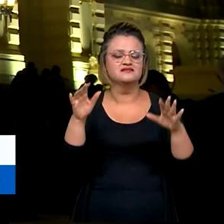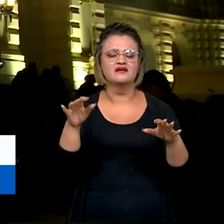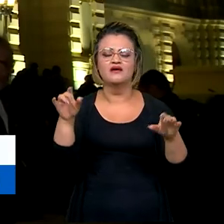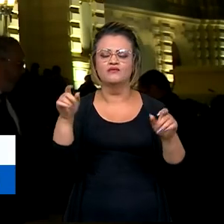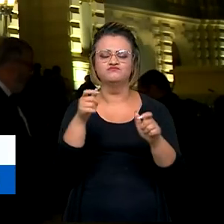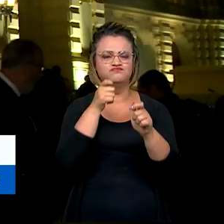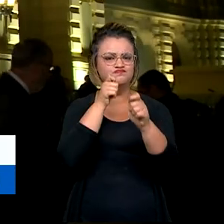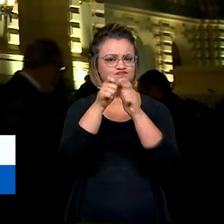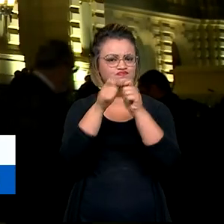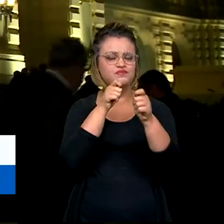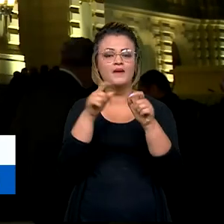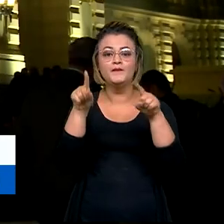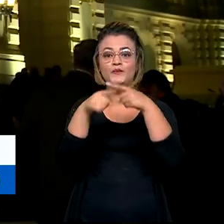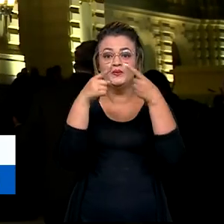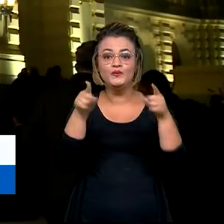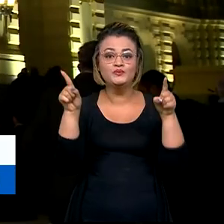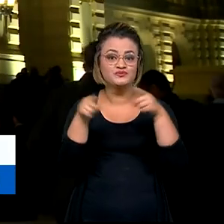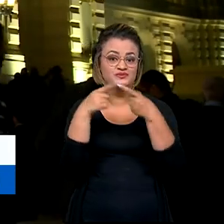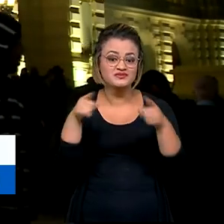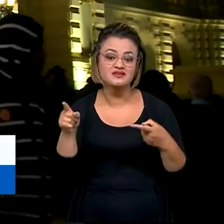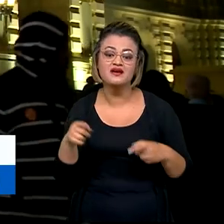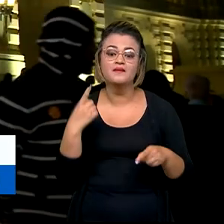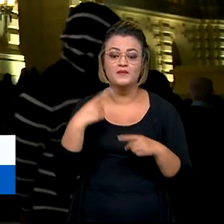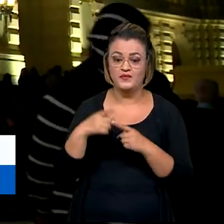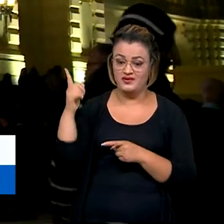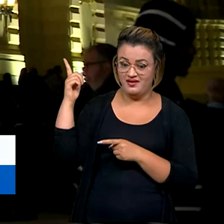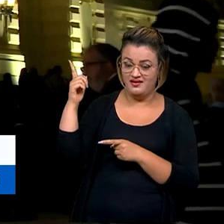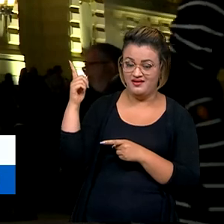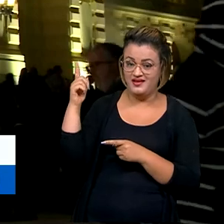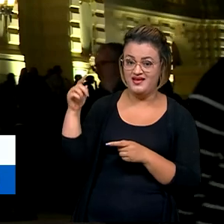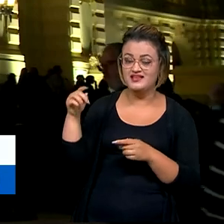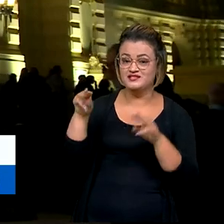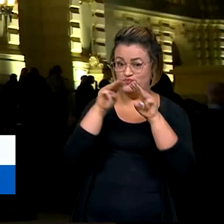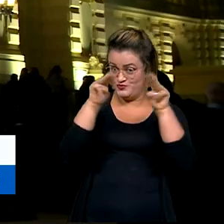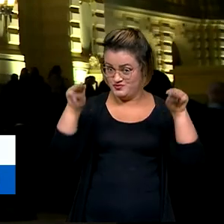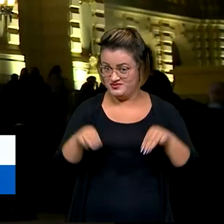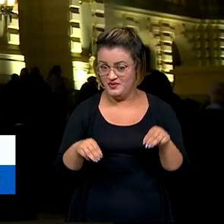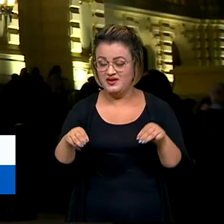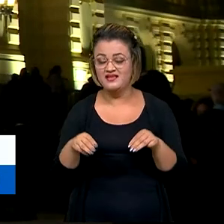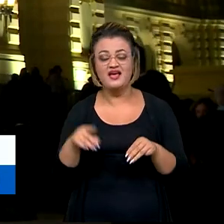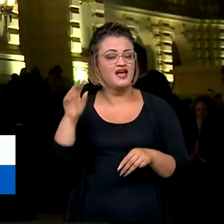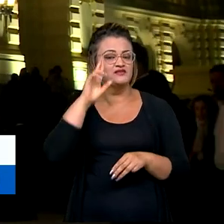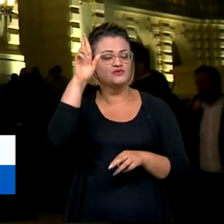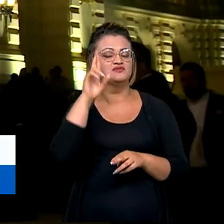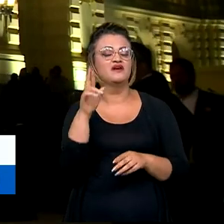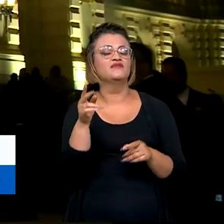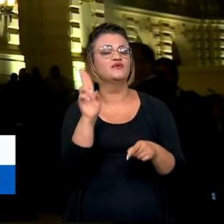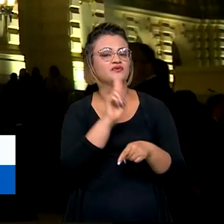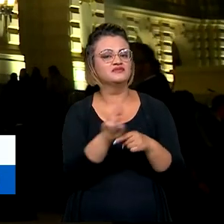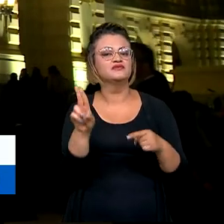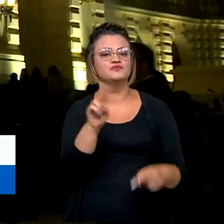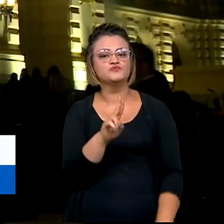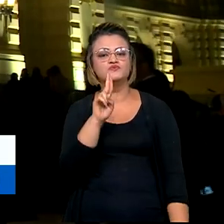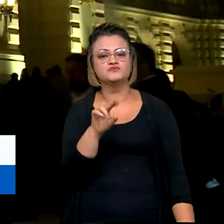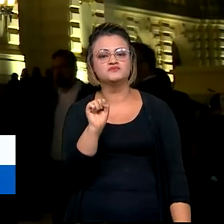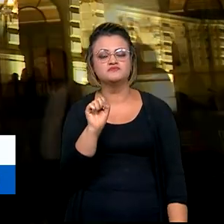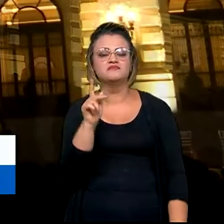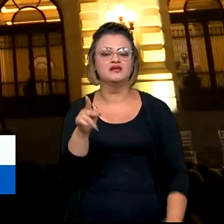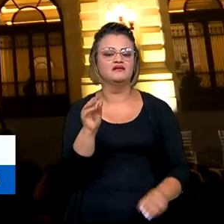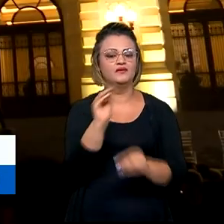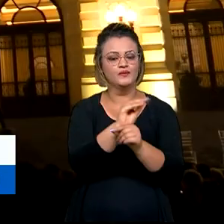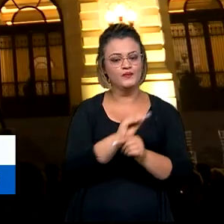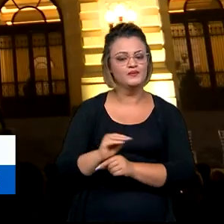Sinfônica da USP. Isso porque o Museu do Ipiranga, ou Museu Paulista, ele é administrado pela USP, Universidade de São Paulo.